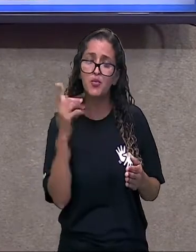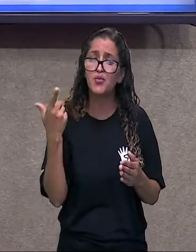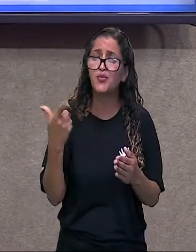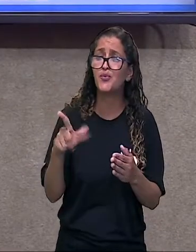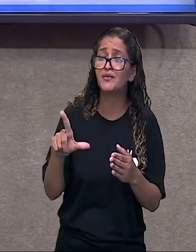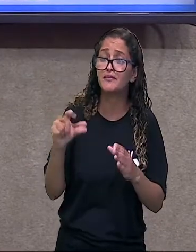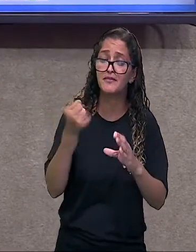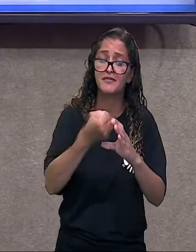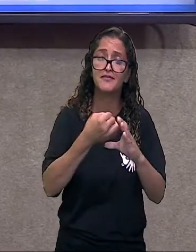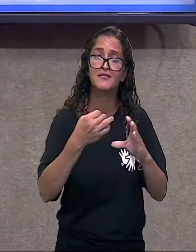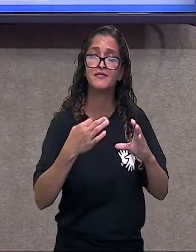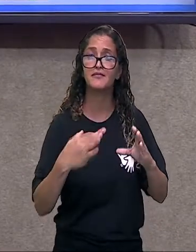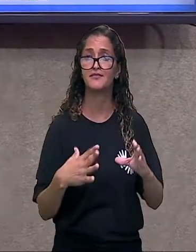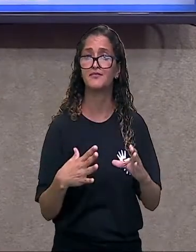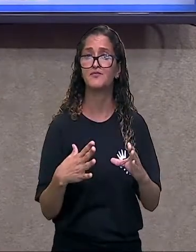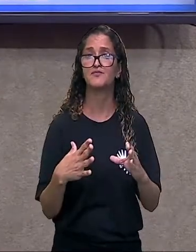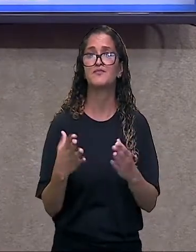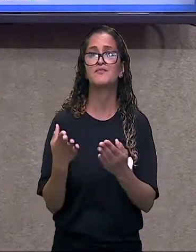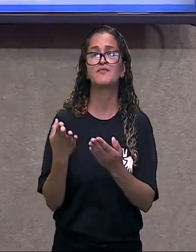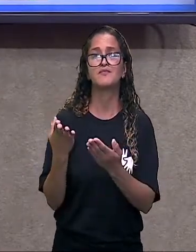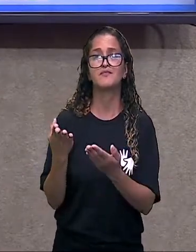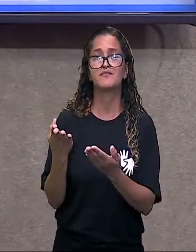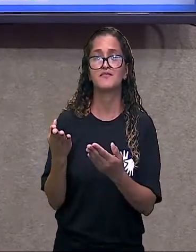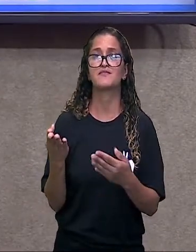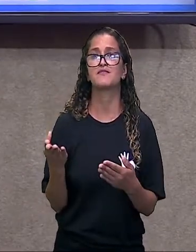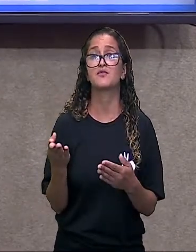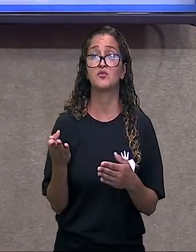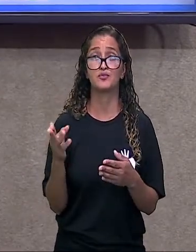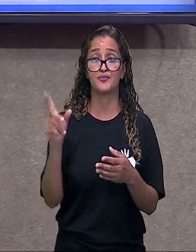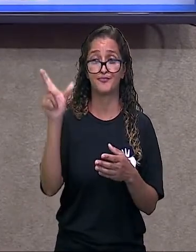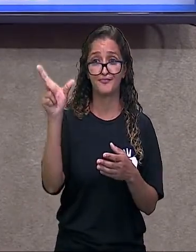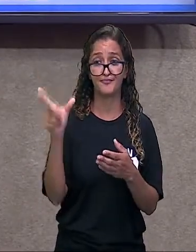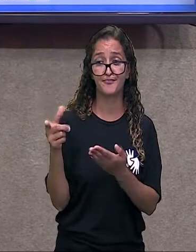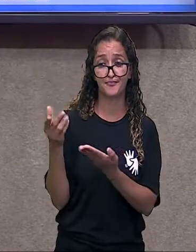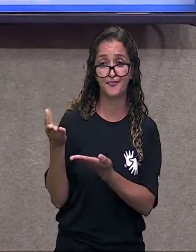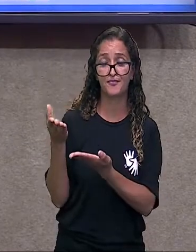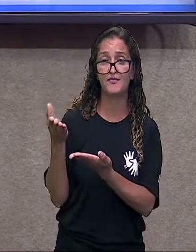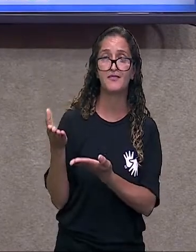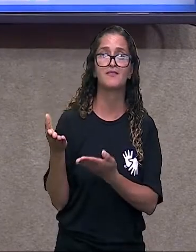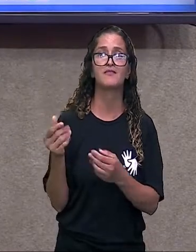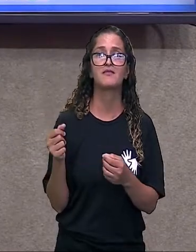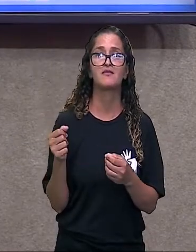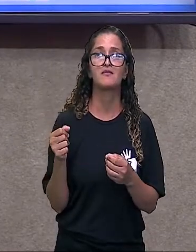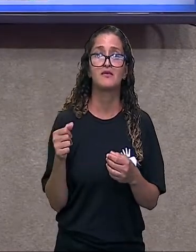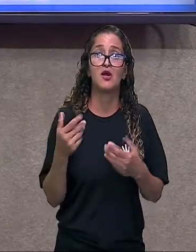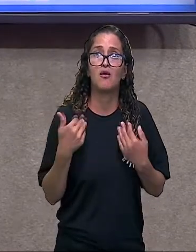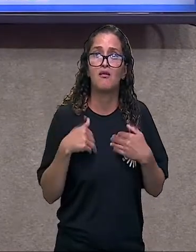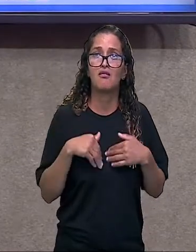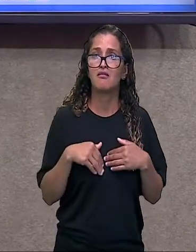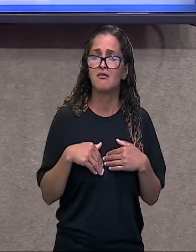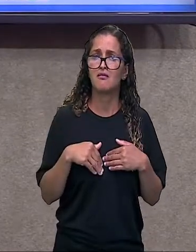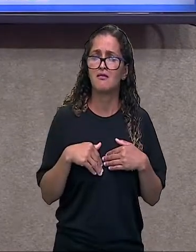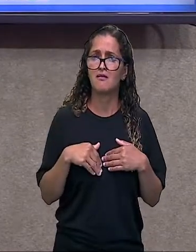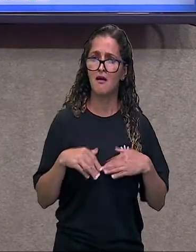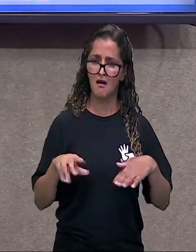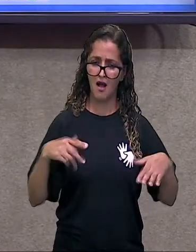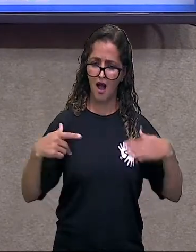desses seres vivos? Os seres vivos, eles têm reação e movimento.